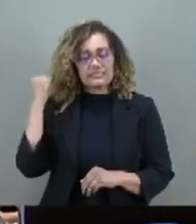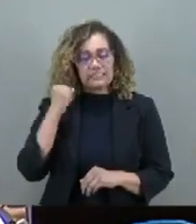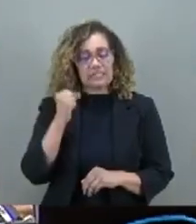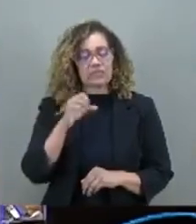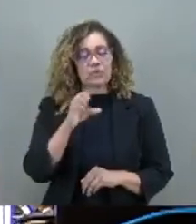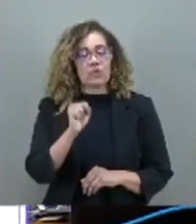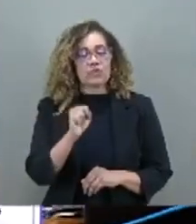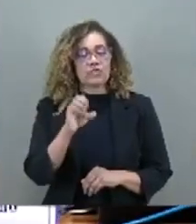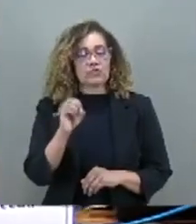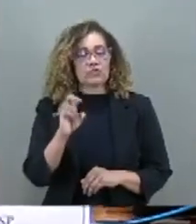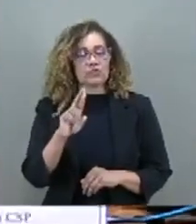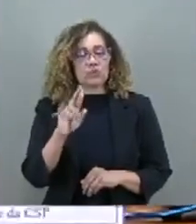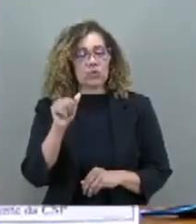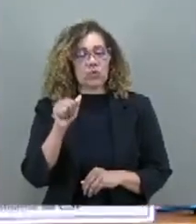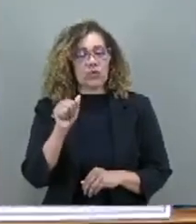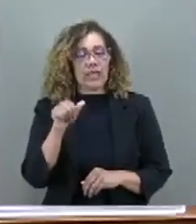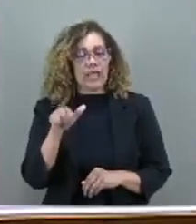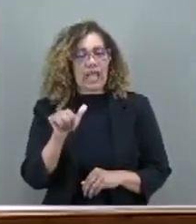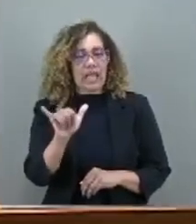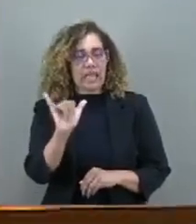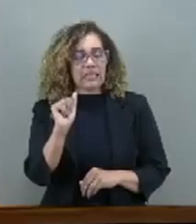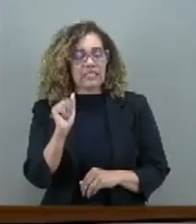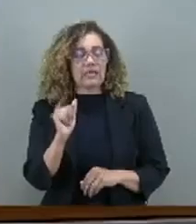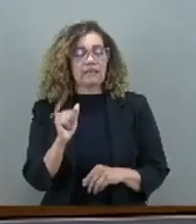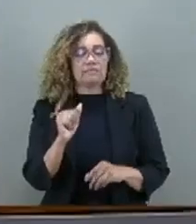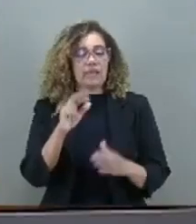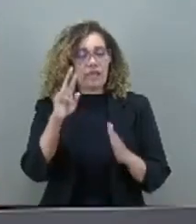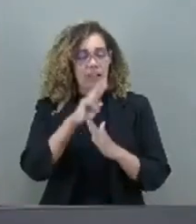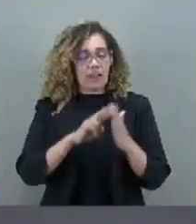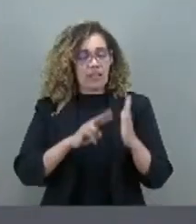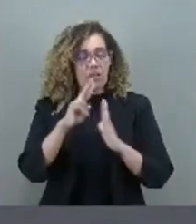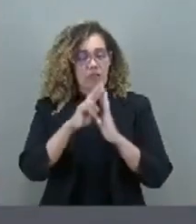Soraya Tronic para a leitura do seu relatório.